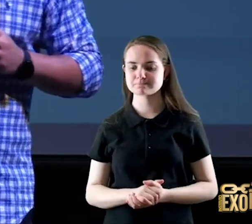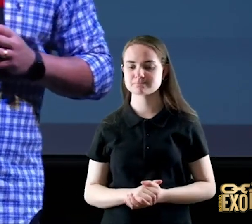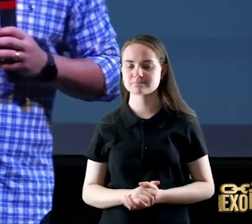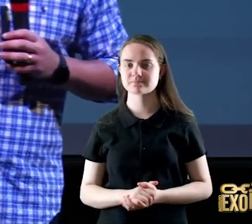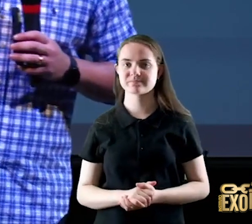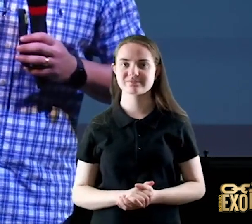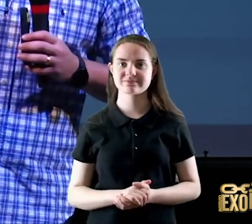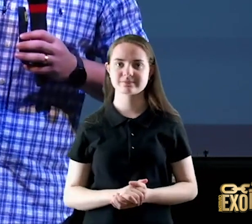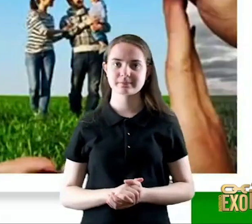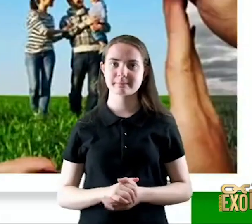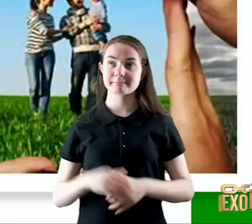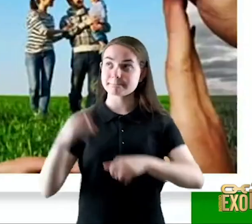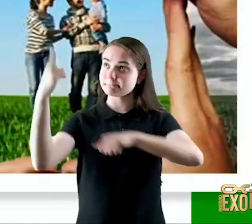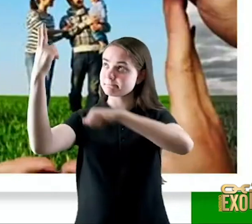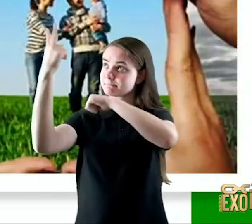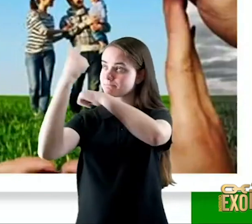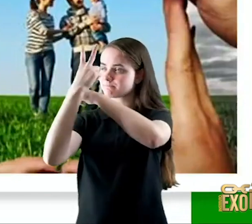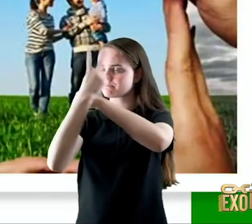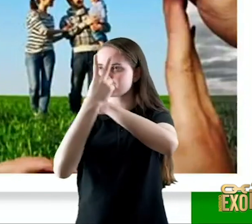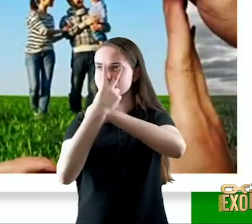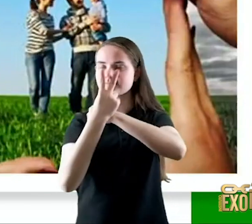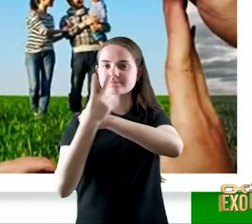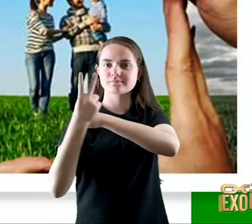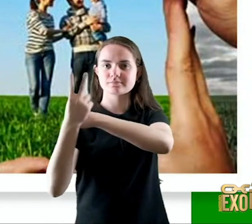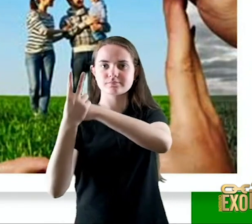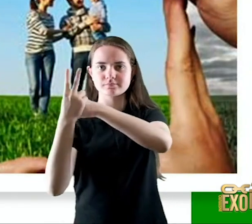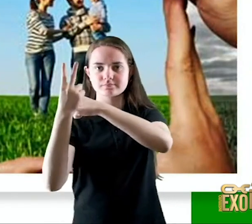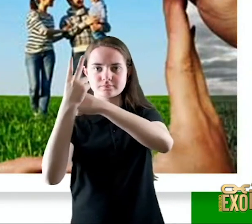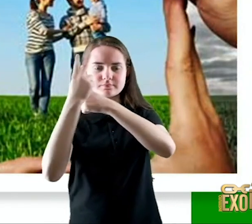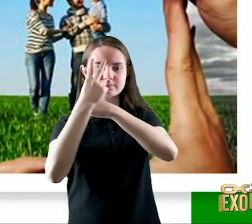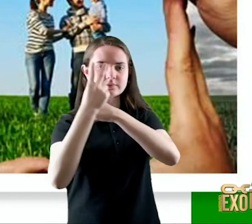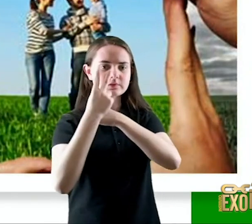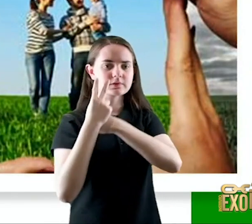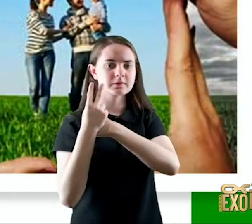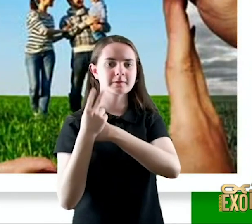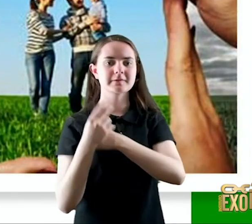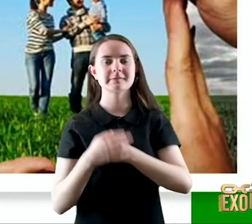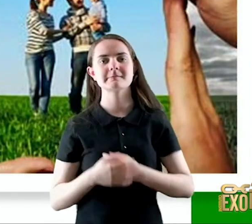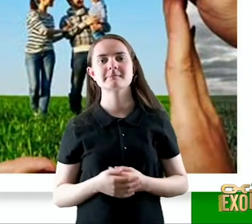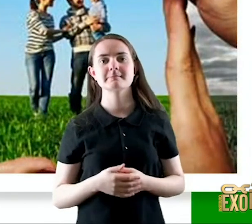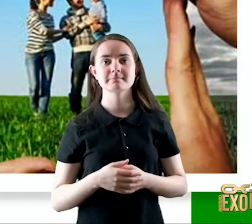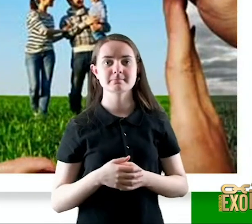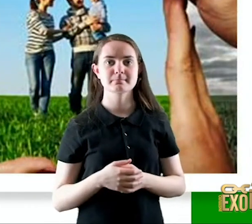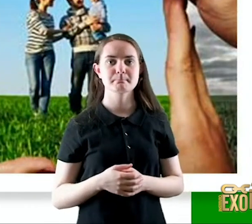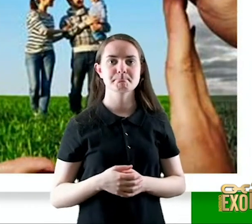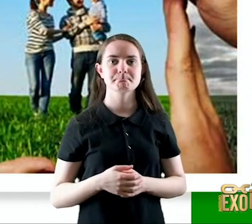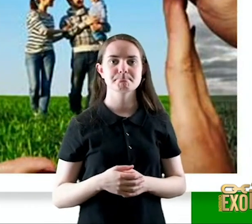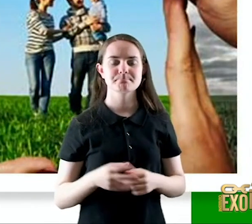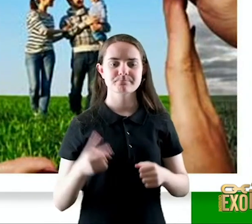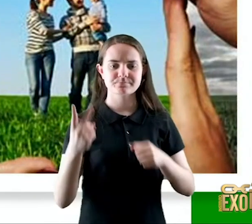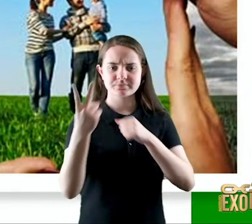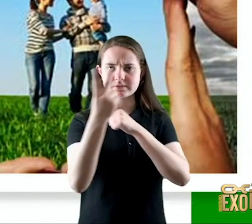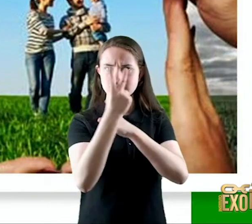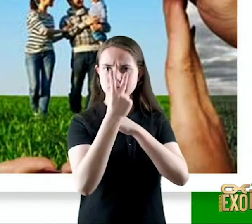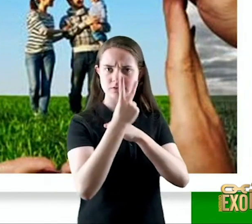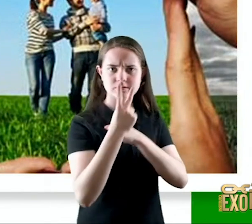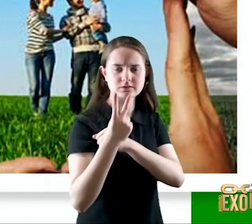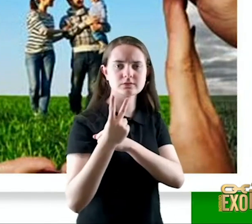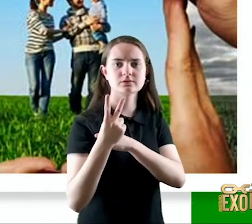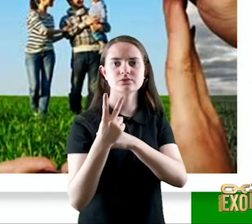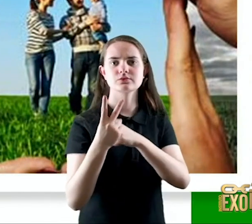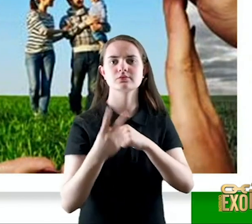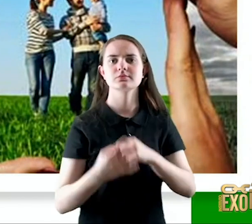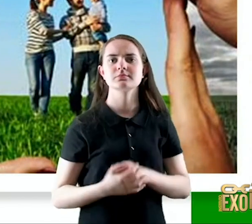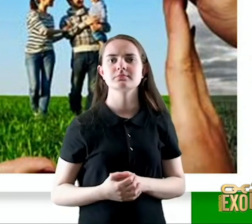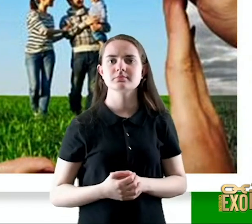é um refúgio contra aborrecimentos uma cobertura de perigos naturais ou provocados proteção contra inimigos que ferem sem ser visto